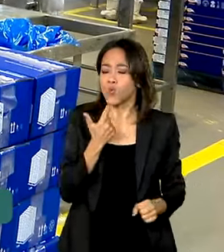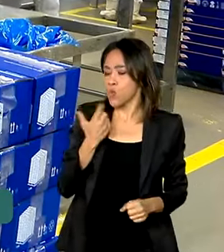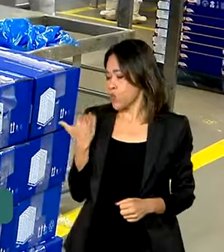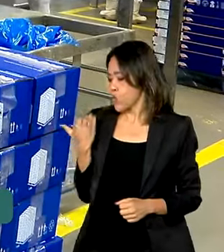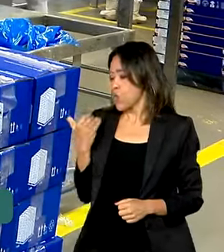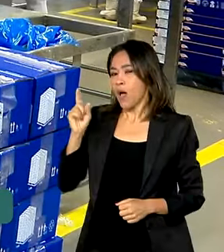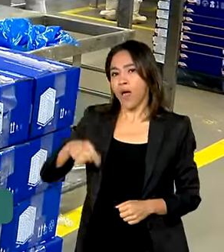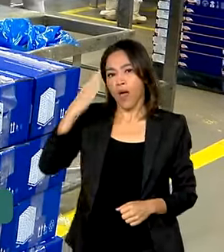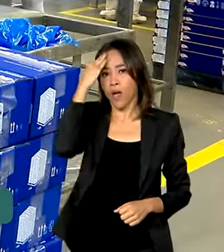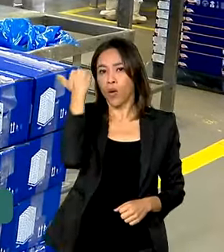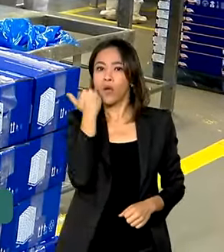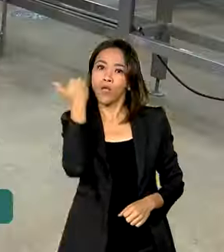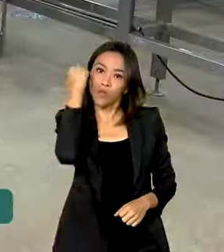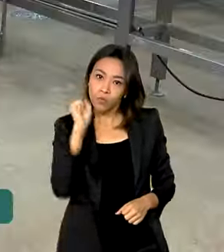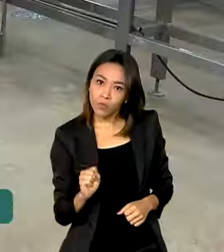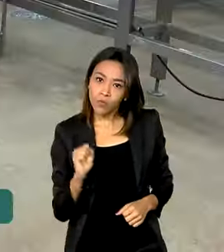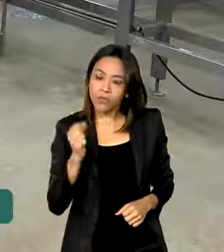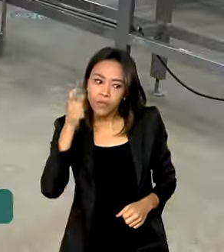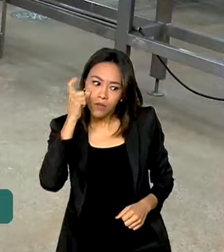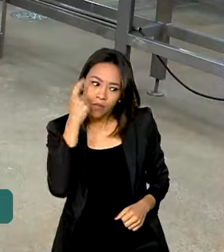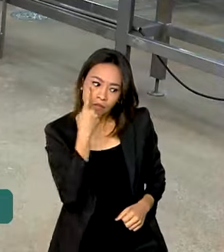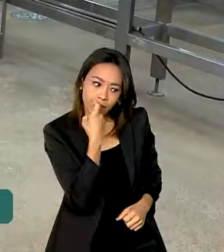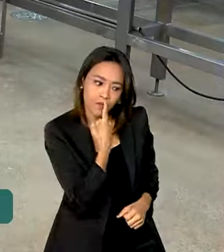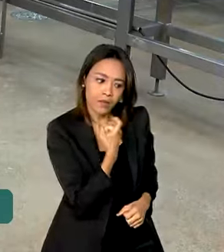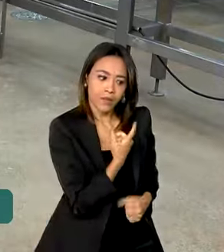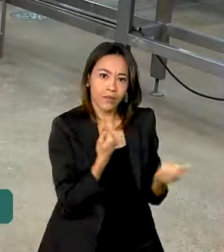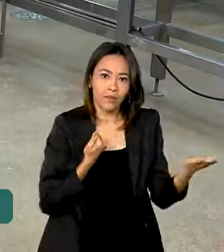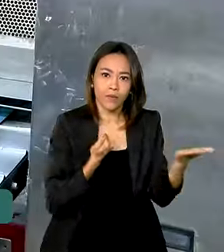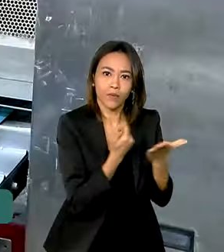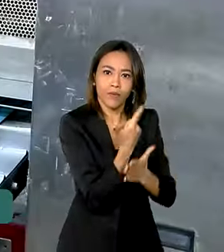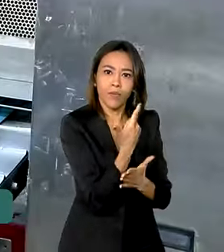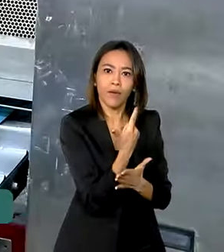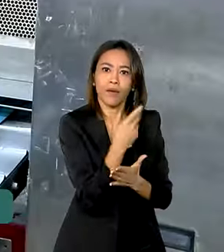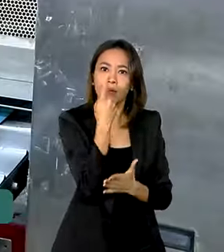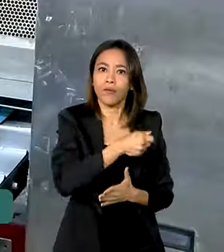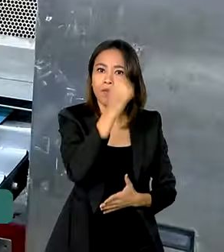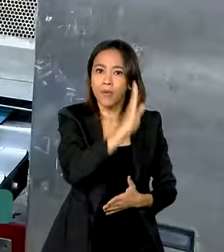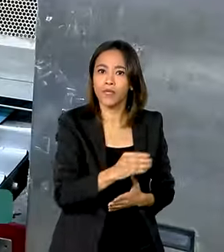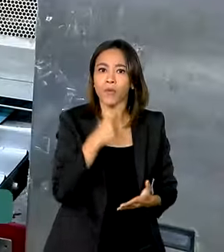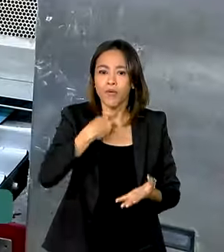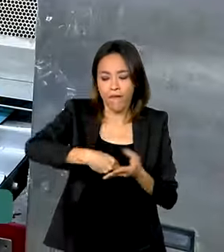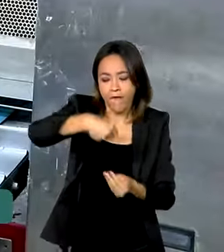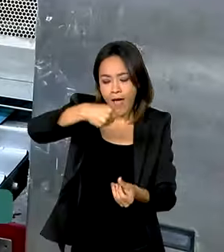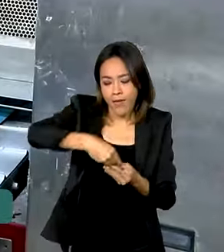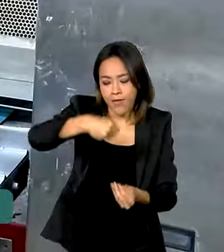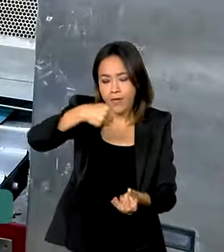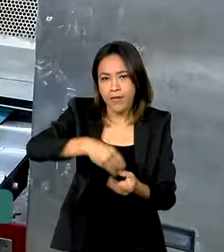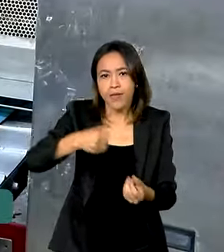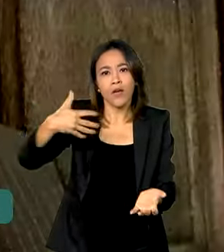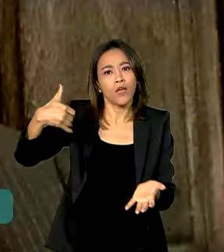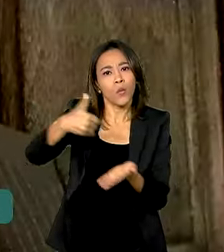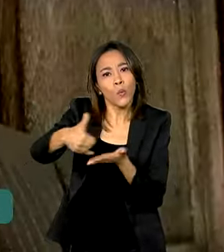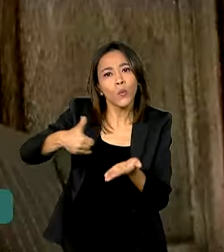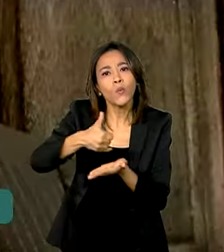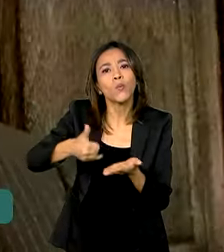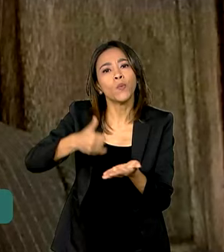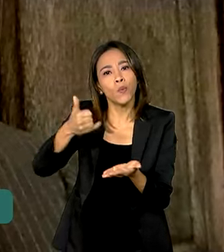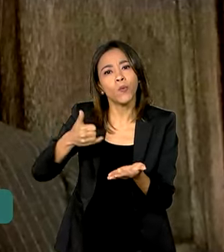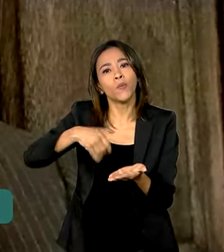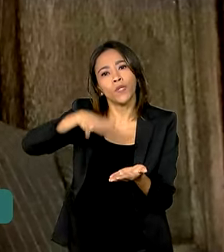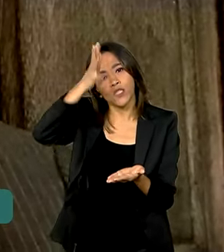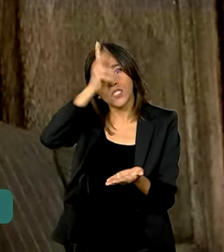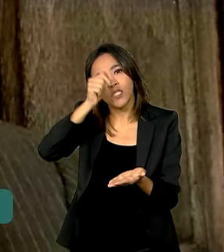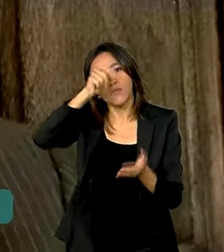é a Coreia do Sul, que tem interesse em comprar subprodutos de origem animal, como farinhas e gorduras de aves. O